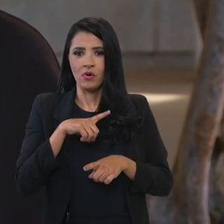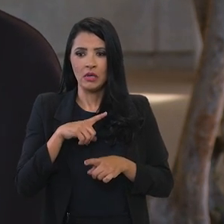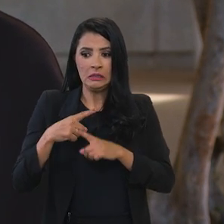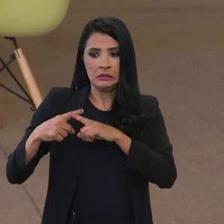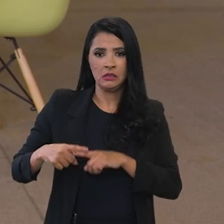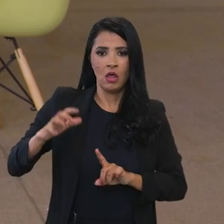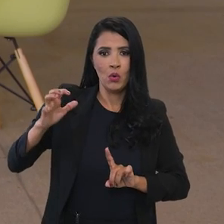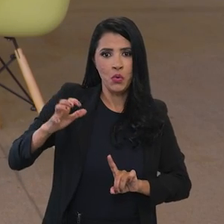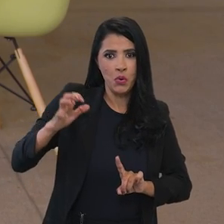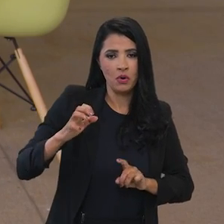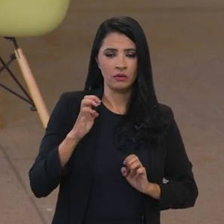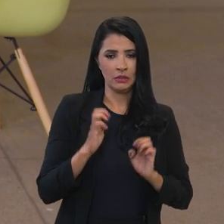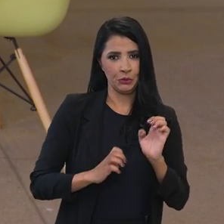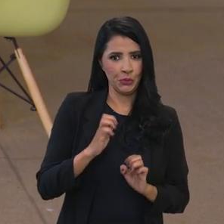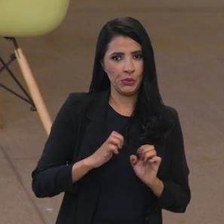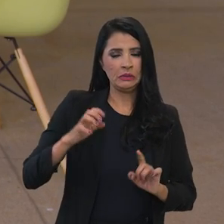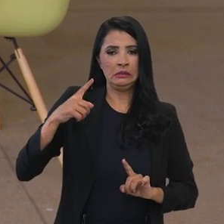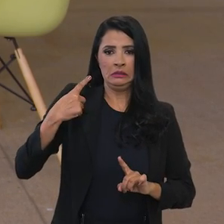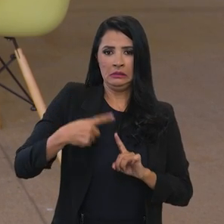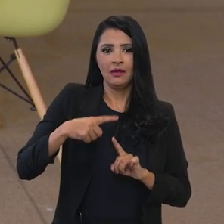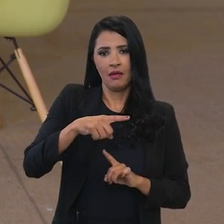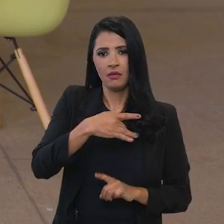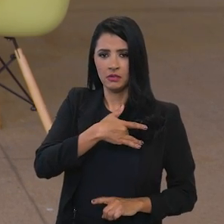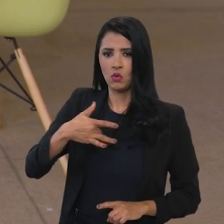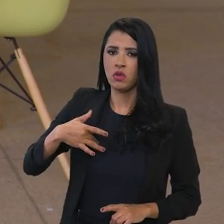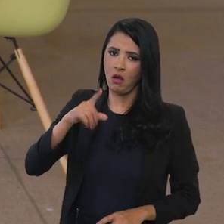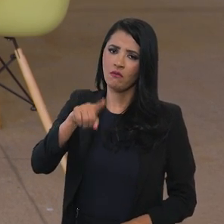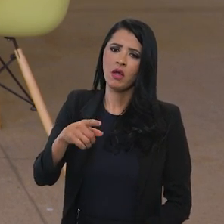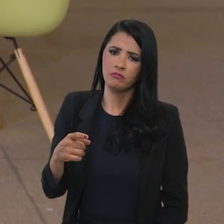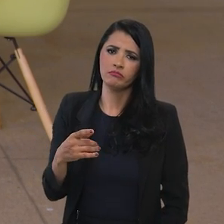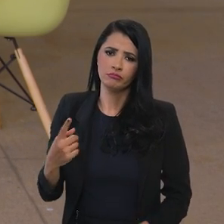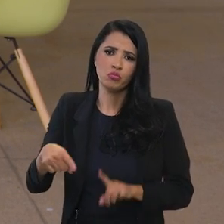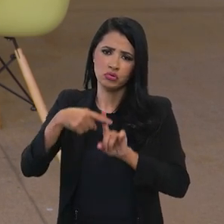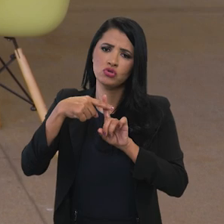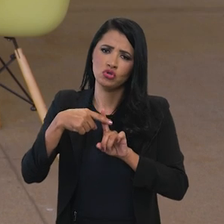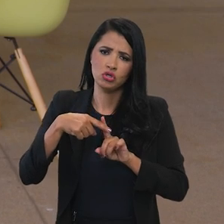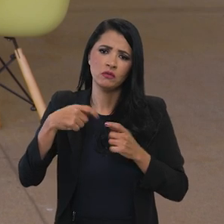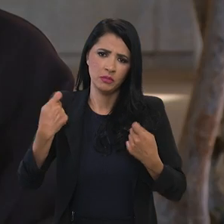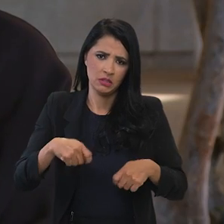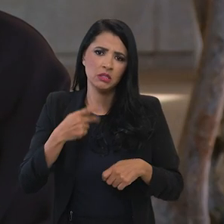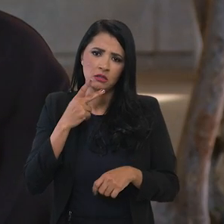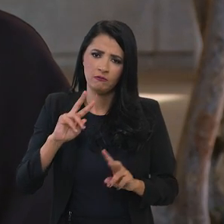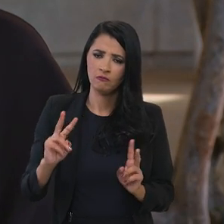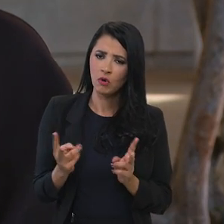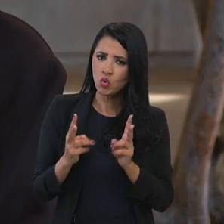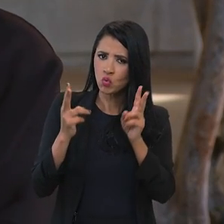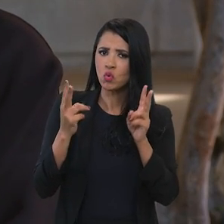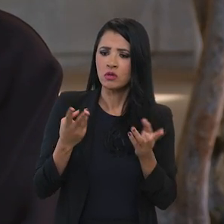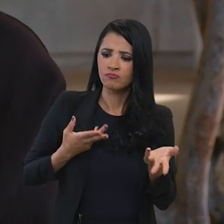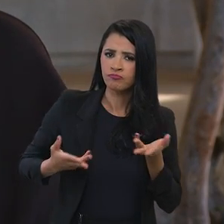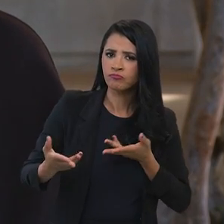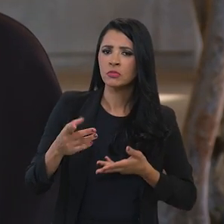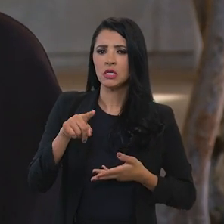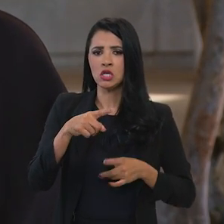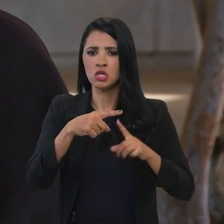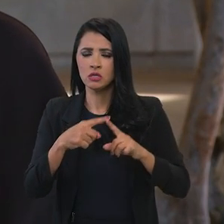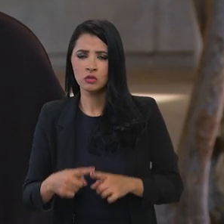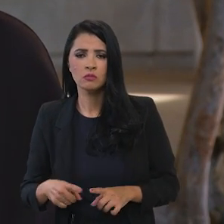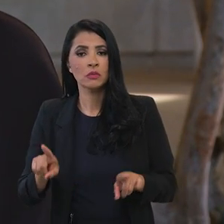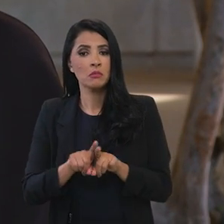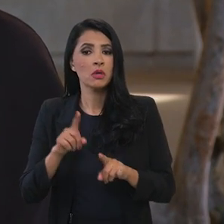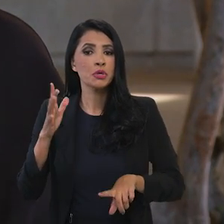a pressão saudável é muito positiva a gente precisa valorizar esse componente ajuda por exemplo a contemplação